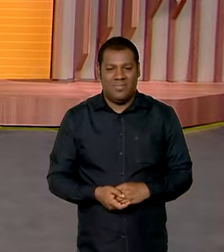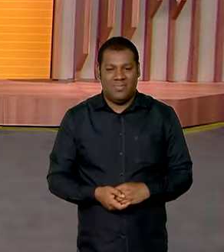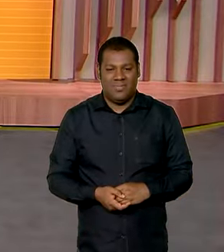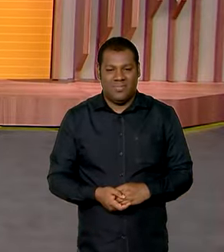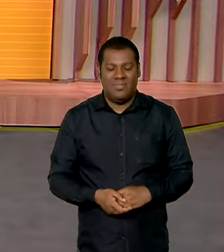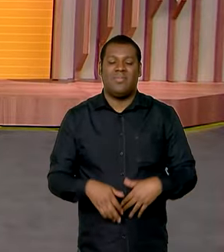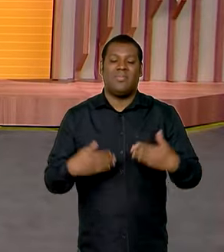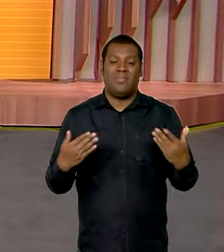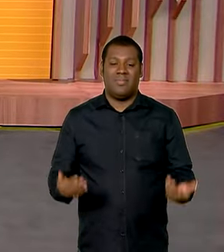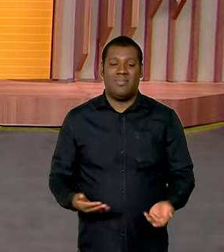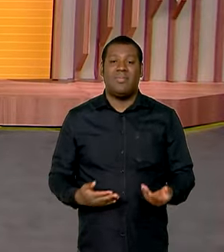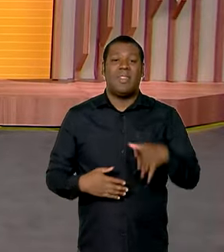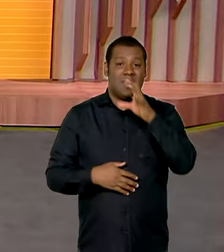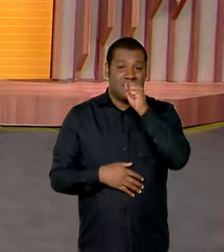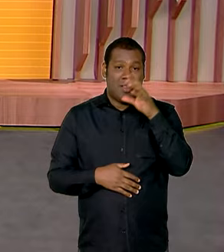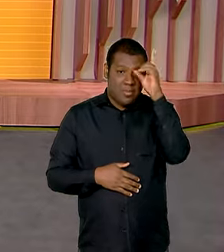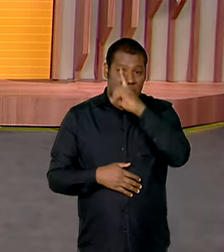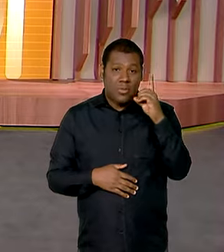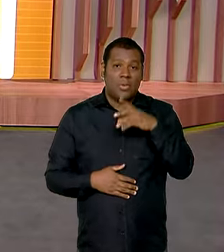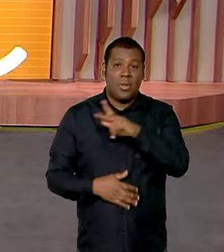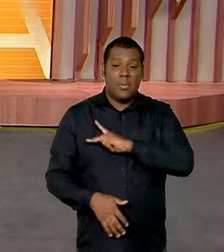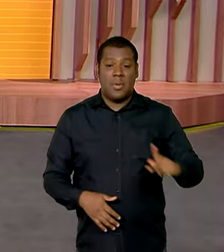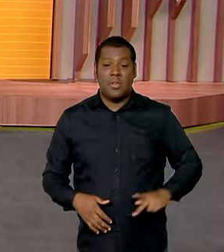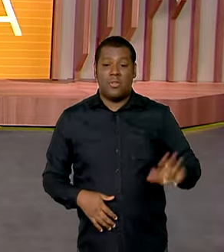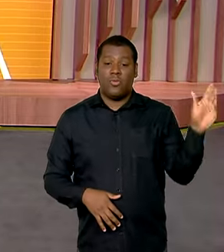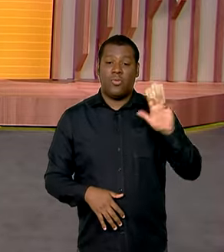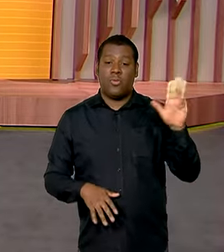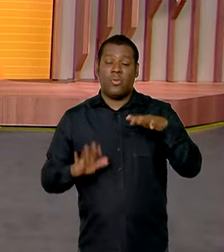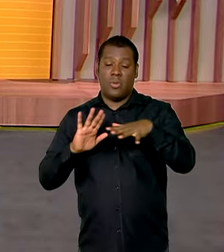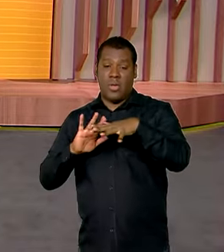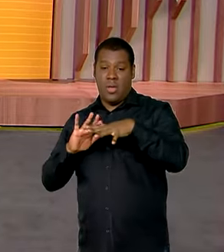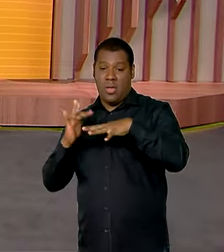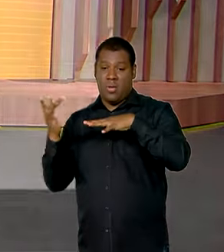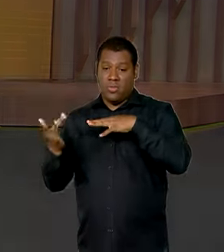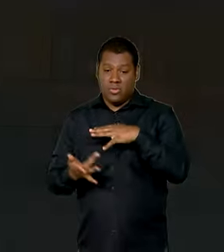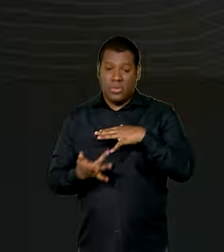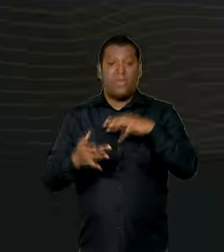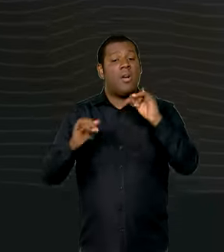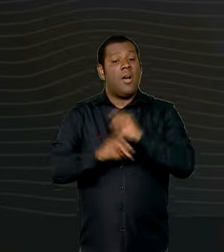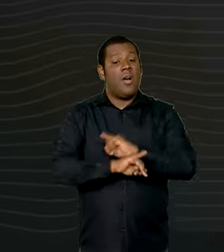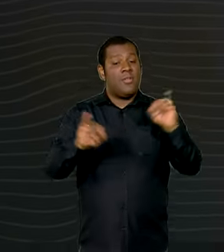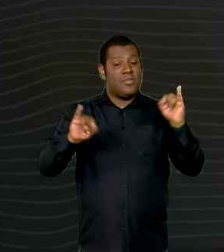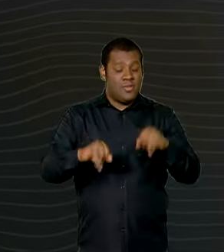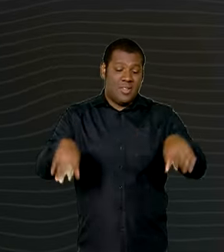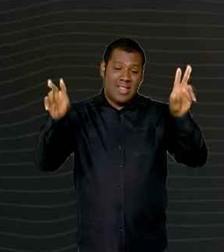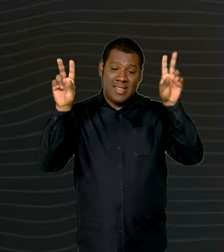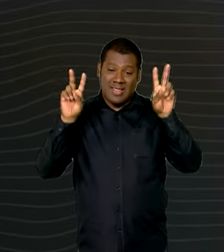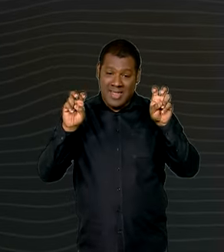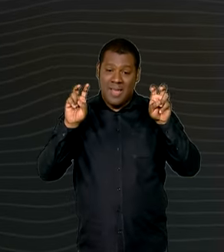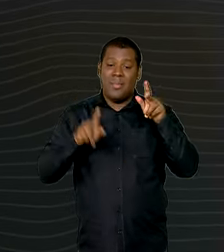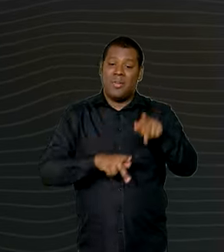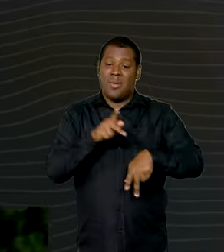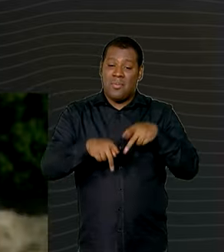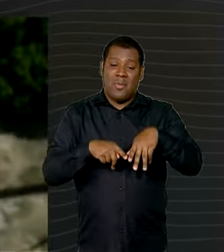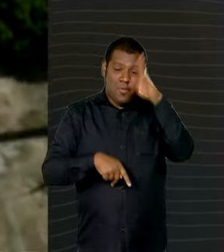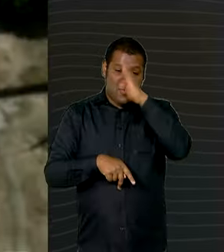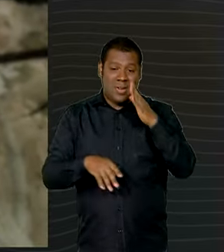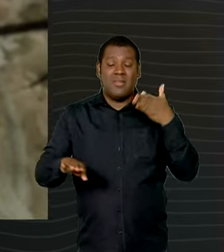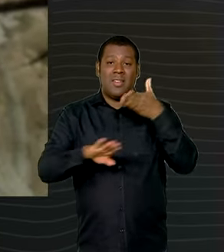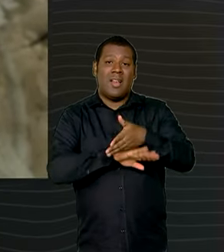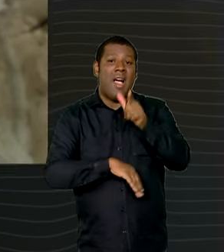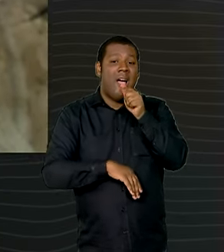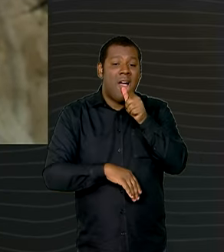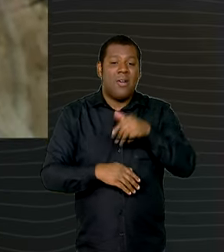Isso aí. No fim de semana, o presidente Lula usou as redes sociais para comentar esse tema do acesso à água. Ele